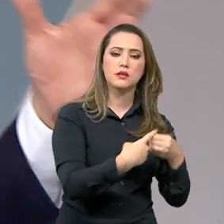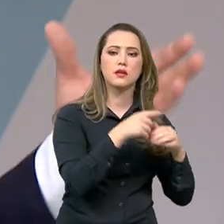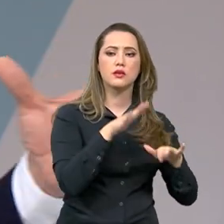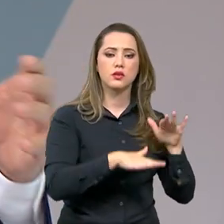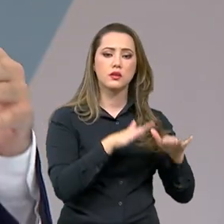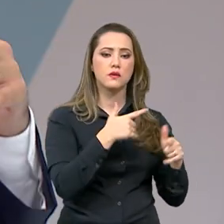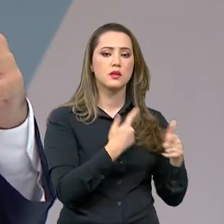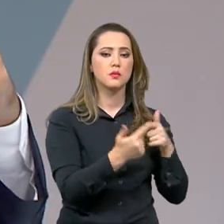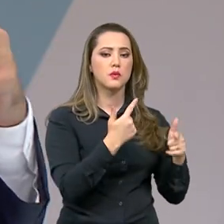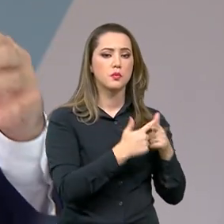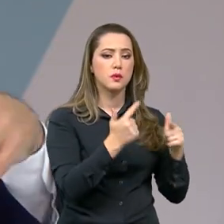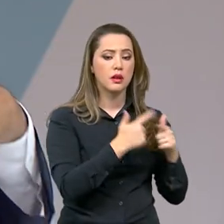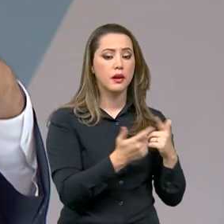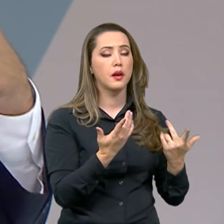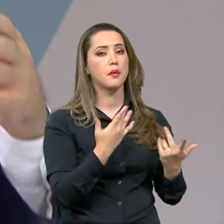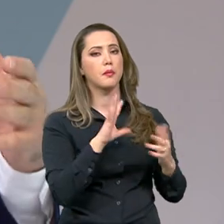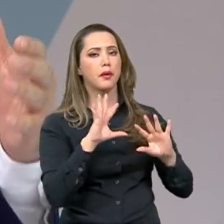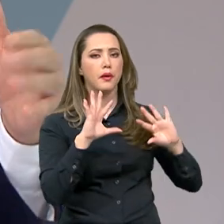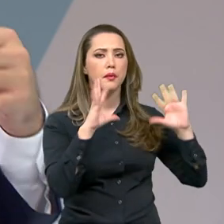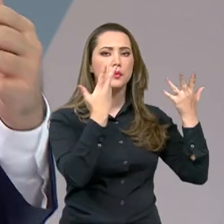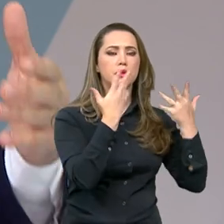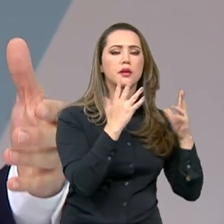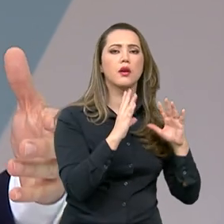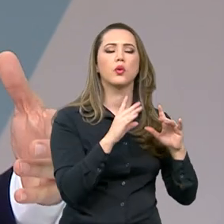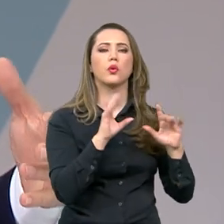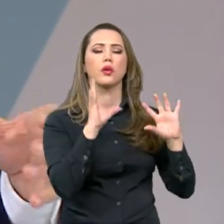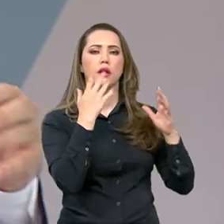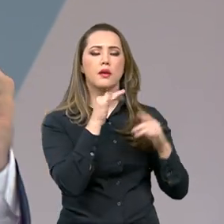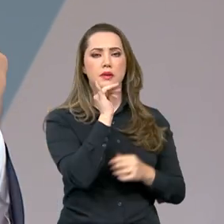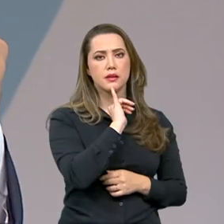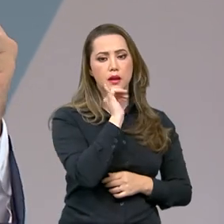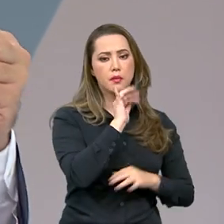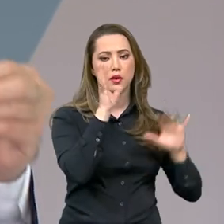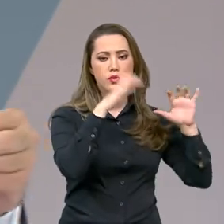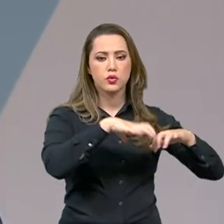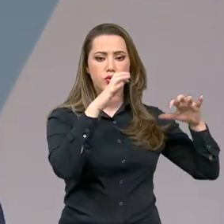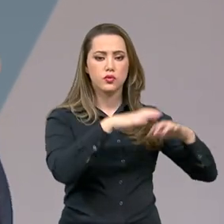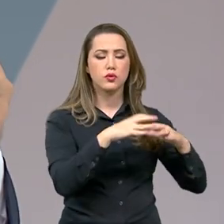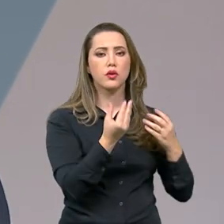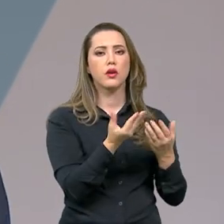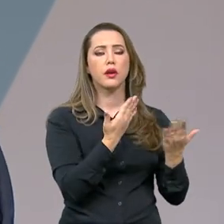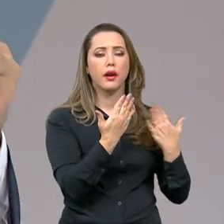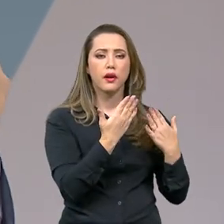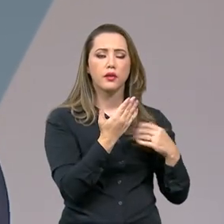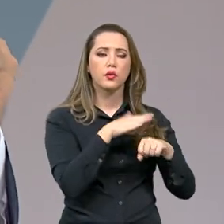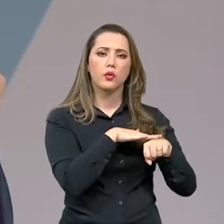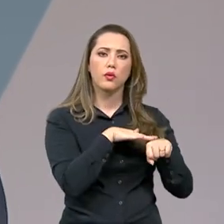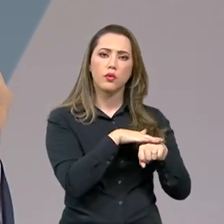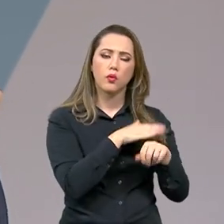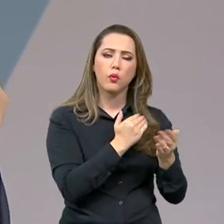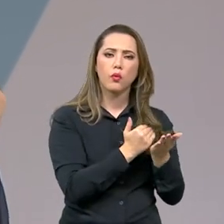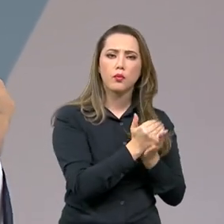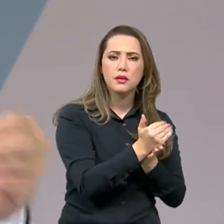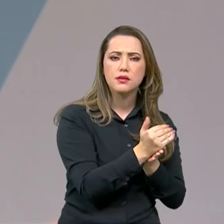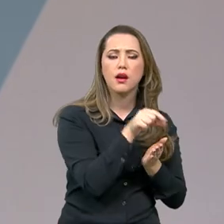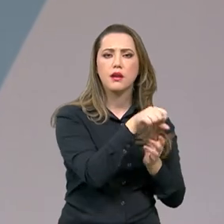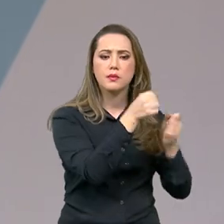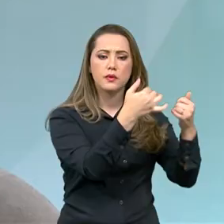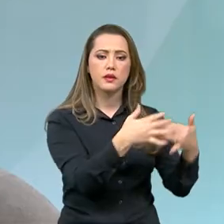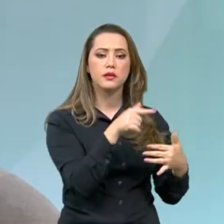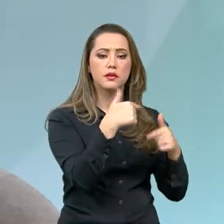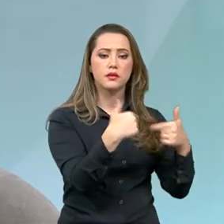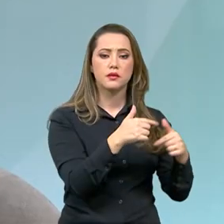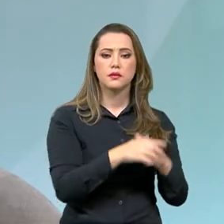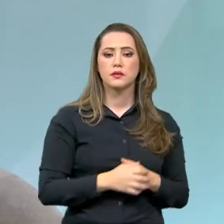por desastres naturais, fenômenos climáticos como as chuvas. Queria começar o nosso programa falando um pouco desse serviço, Ministro.